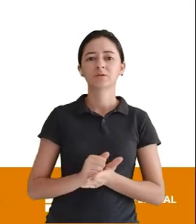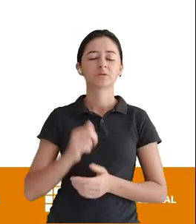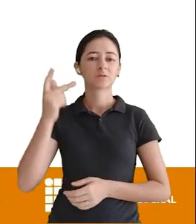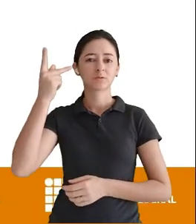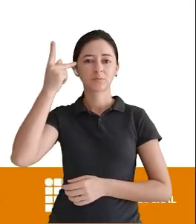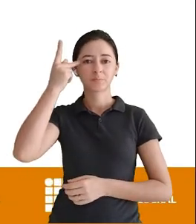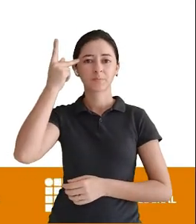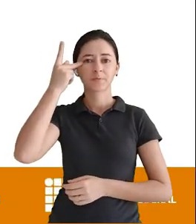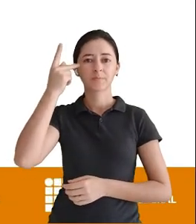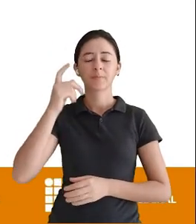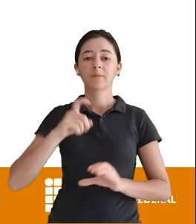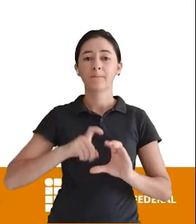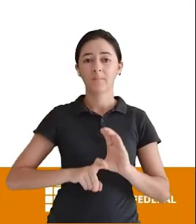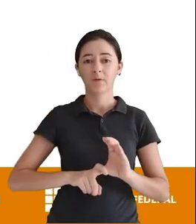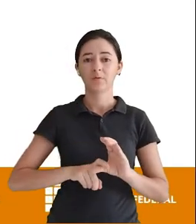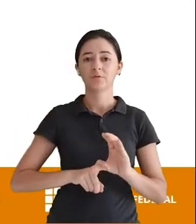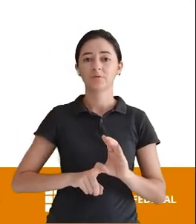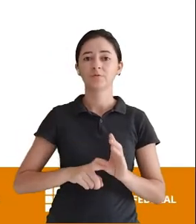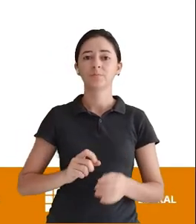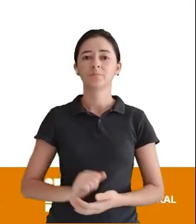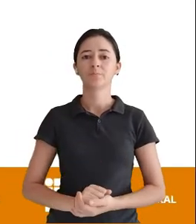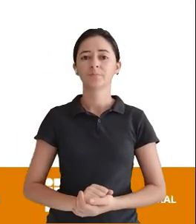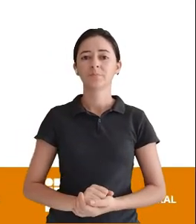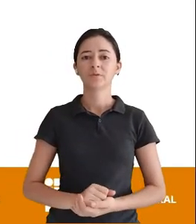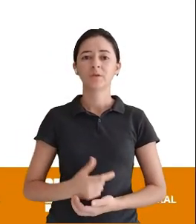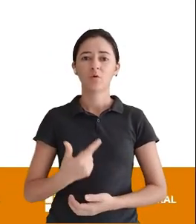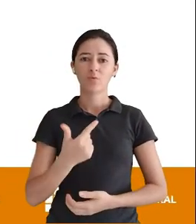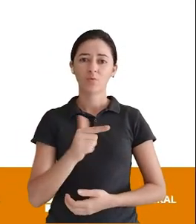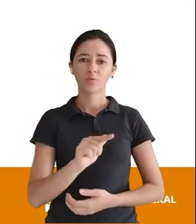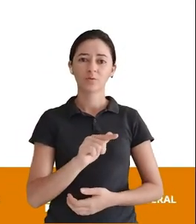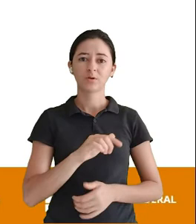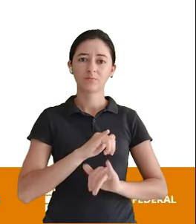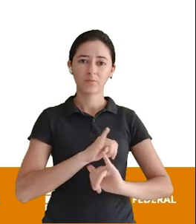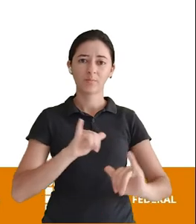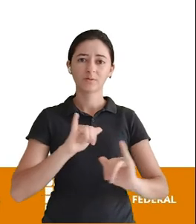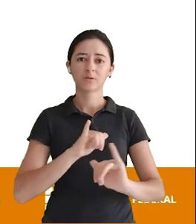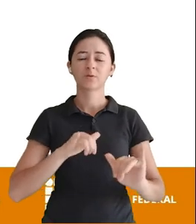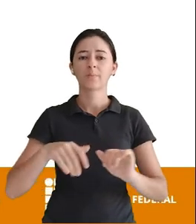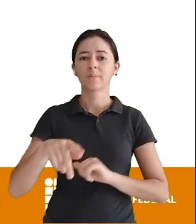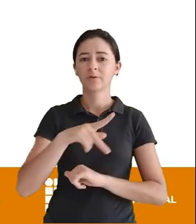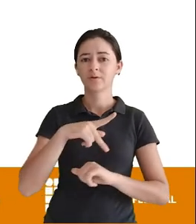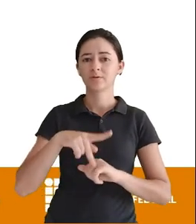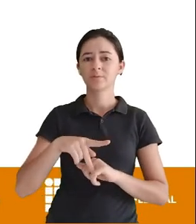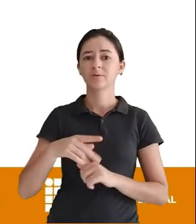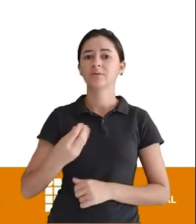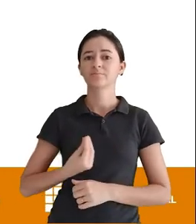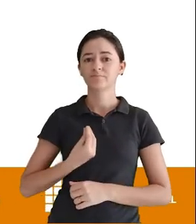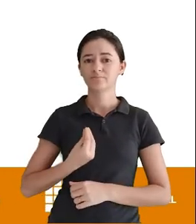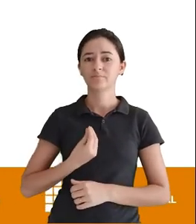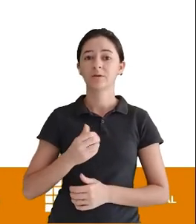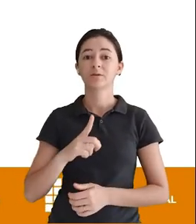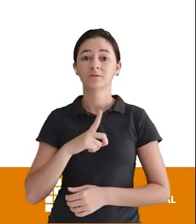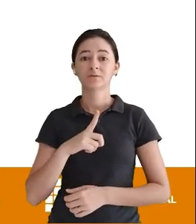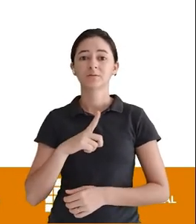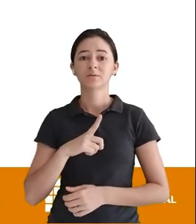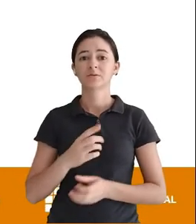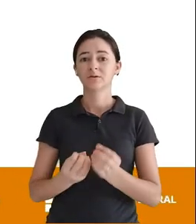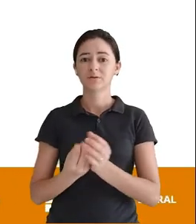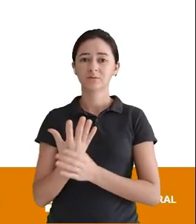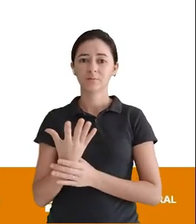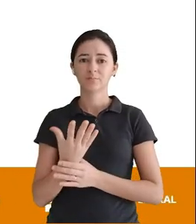Paulo Ele depende da informação De país Para existir Não é verdade?